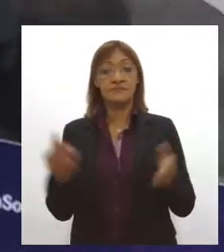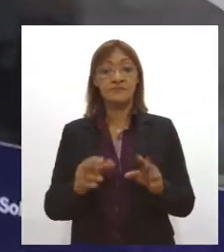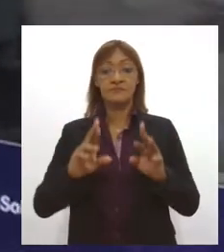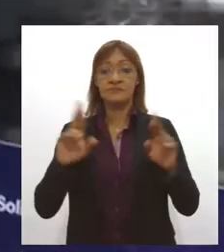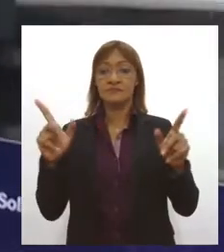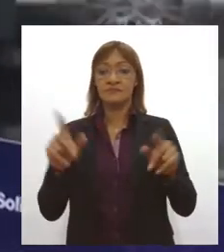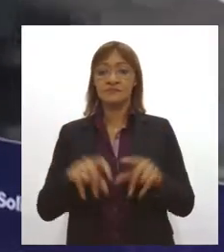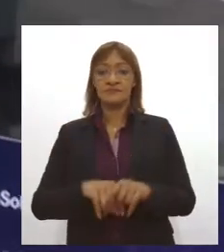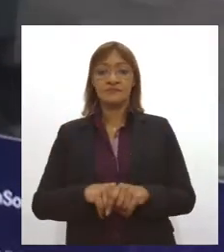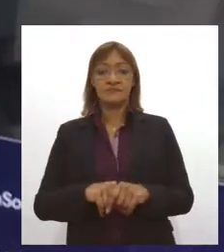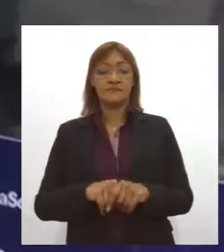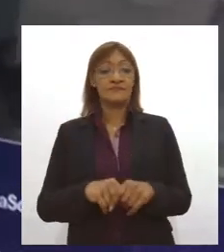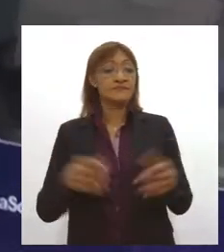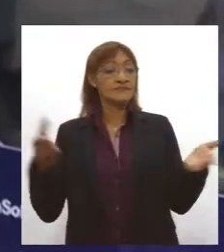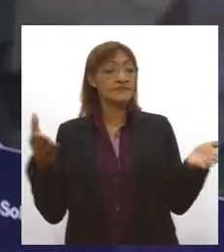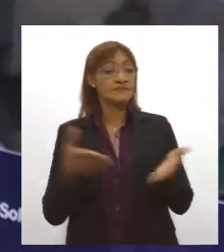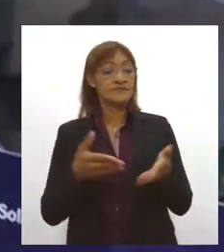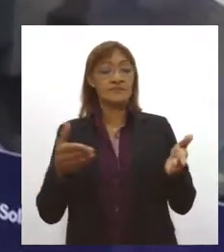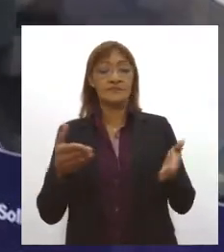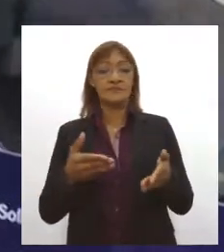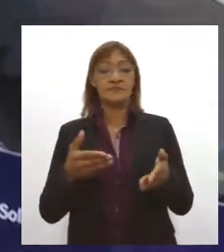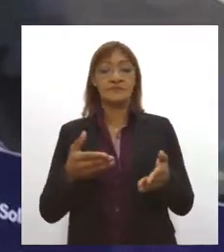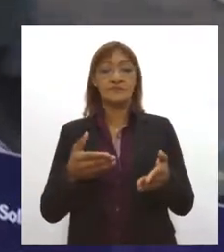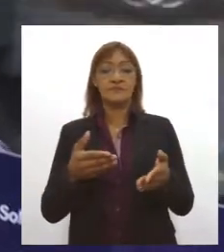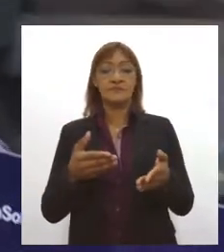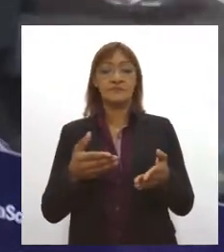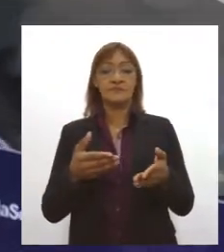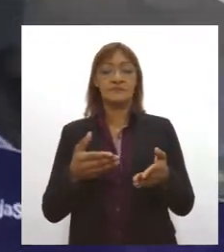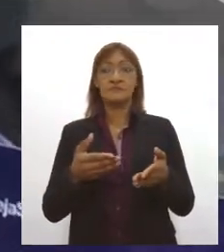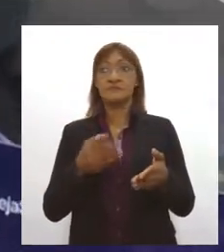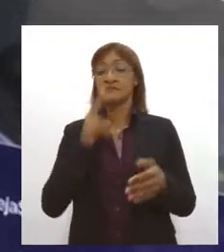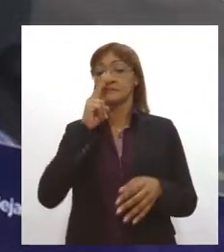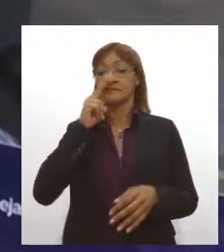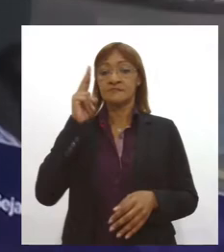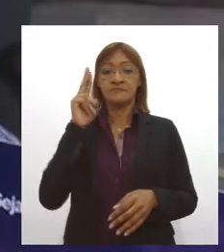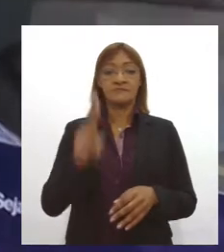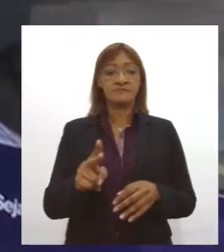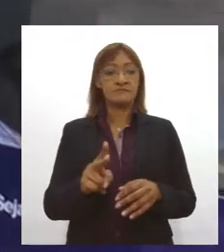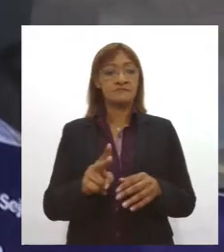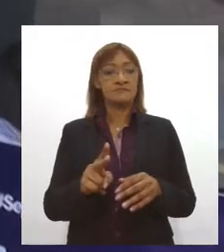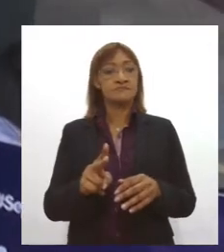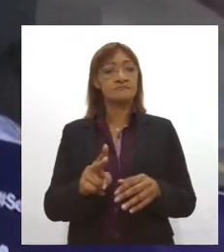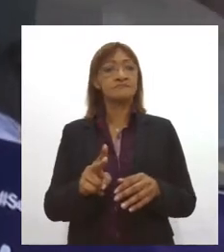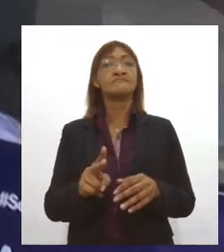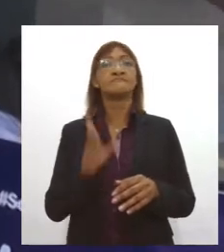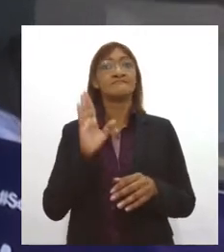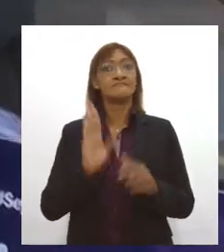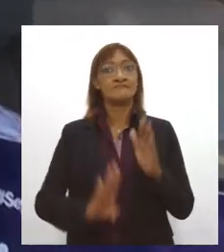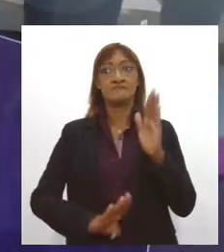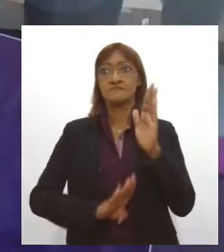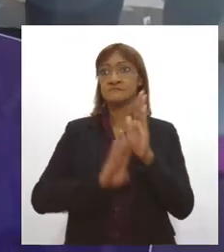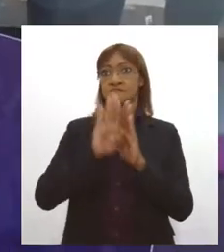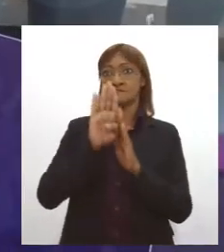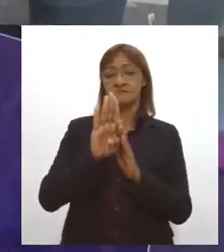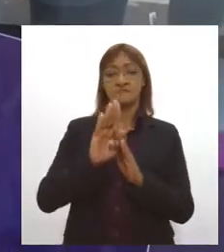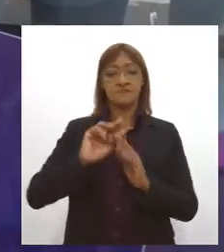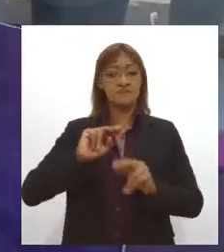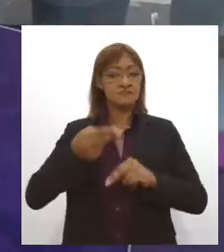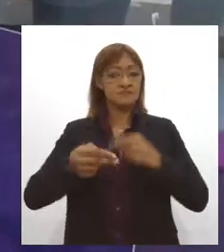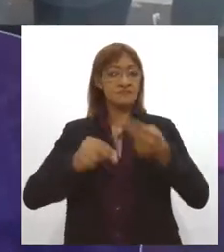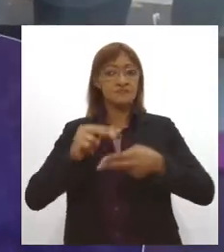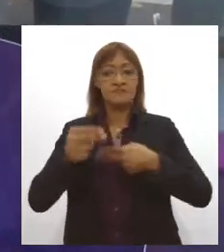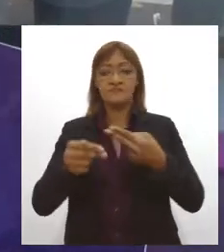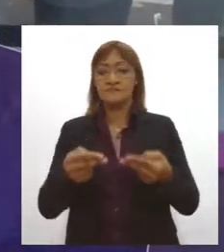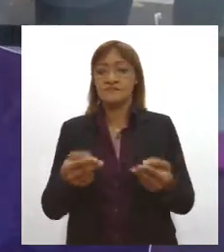Nós estamos vivendo um aumento de transmissão muito alto, um aumento de número de mortes no nosso país. E isso é